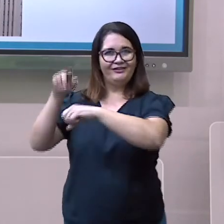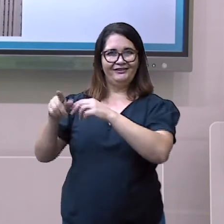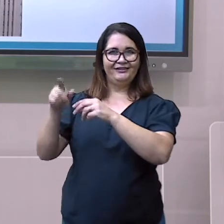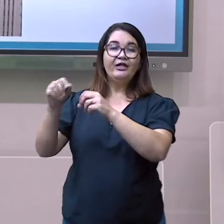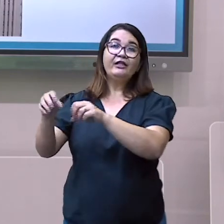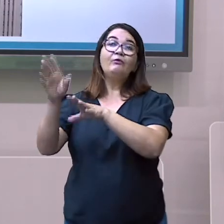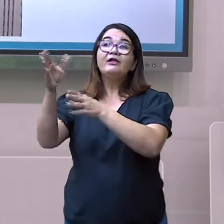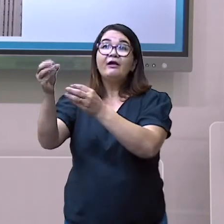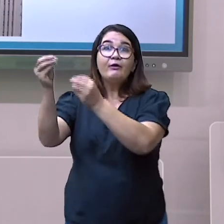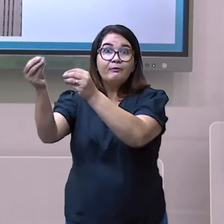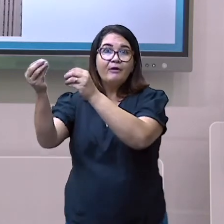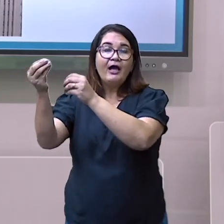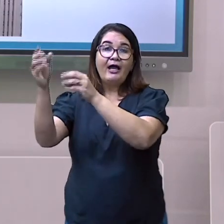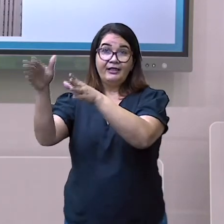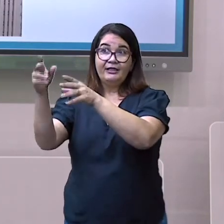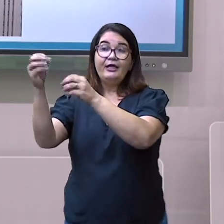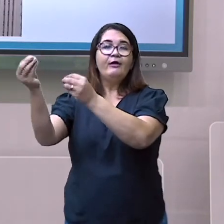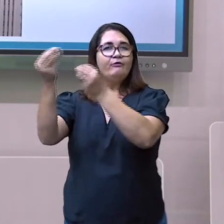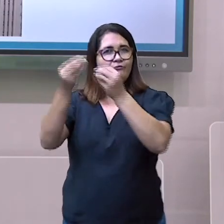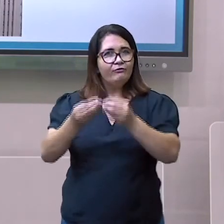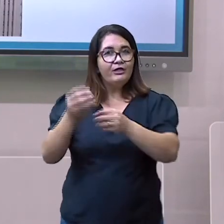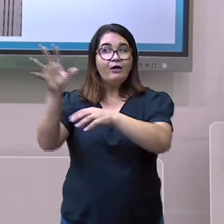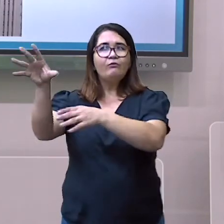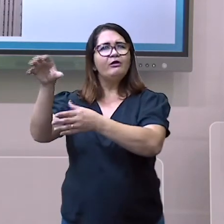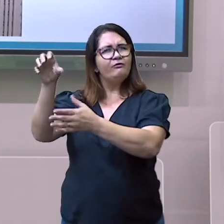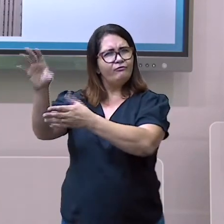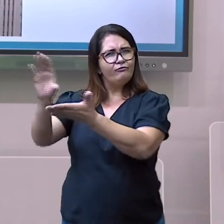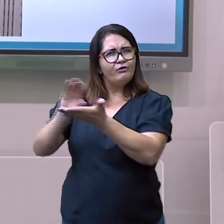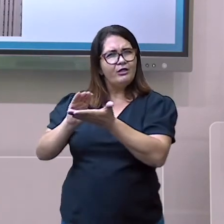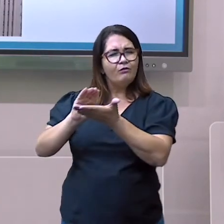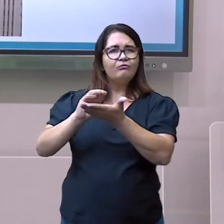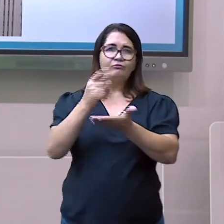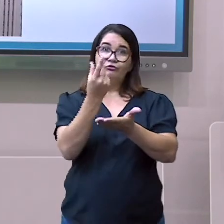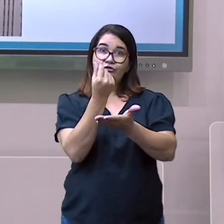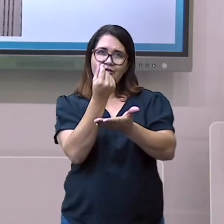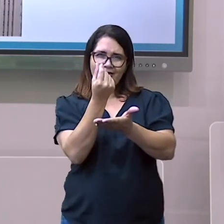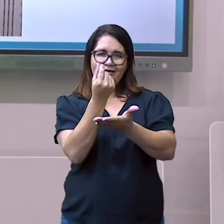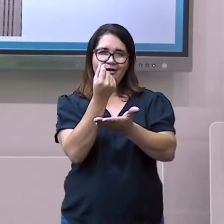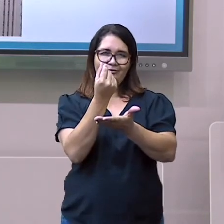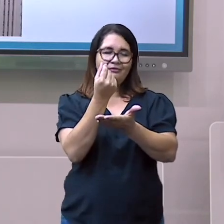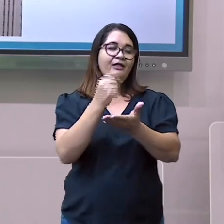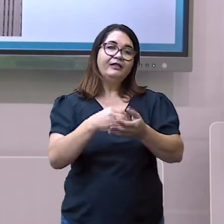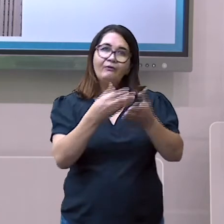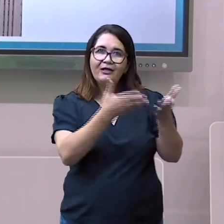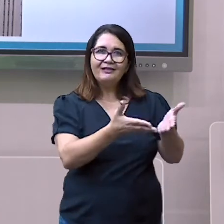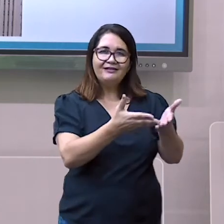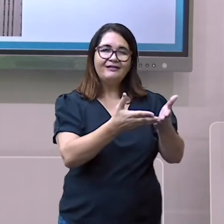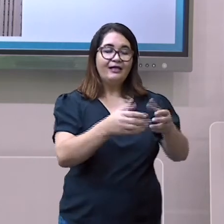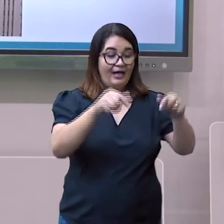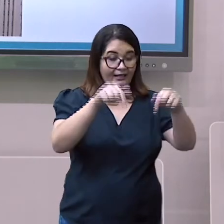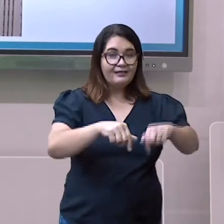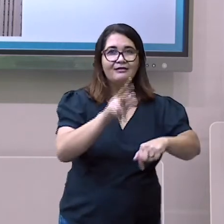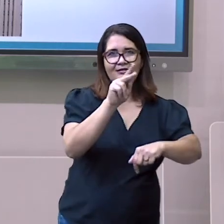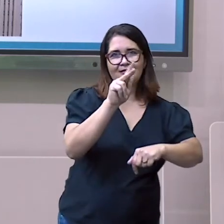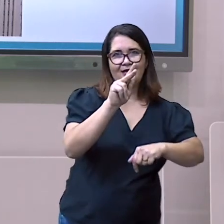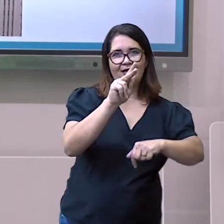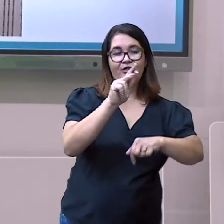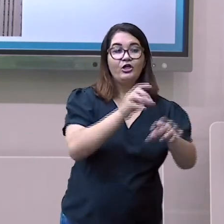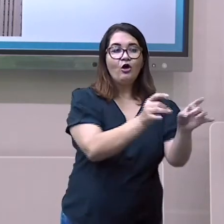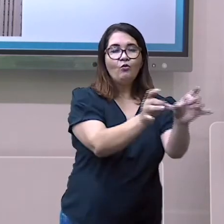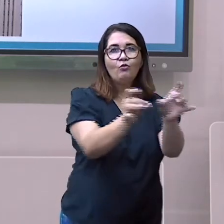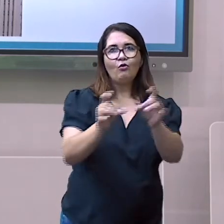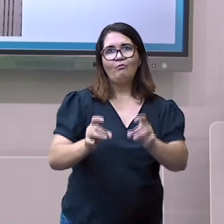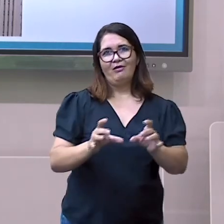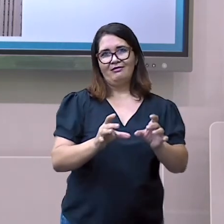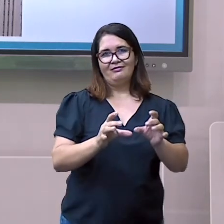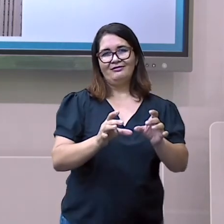A atividade comercial constituída é a principal fonte de renda gerada na nossa cidade. Então,